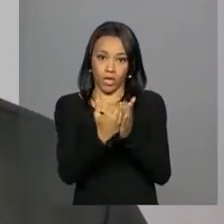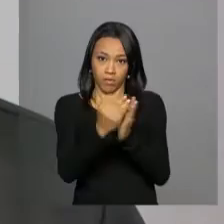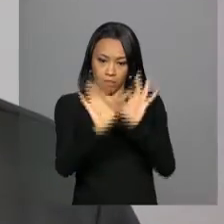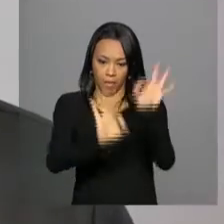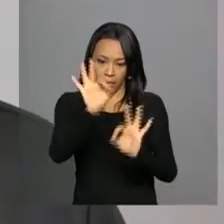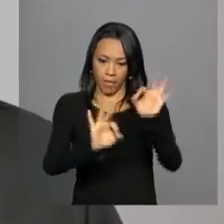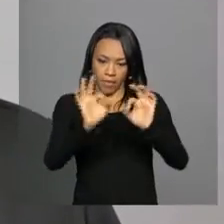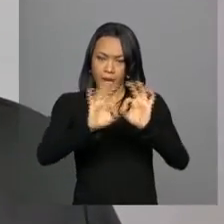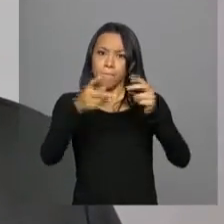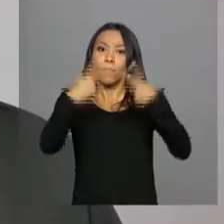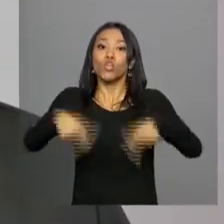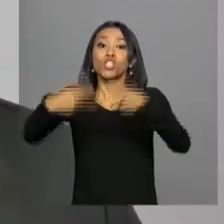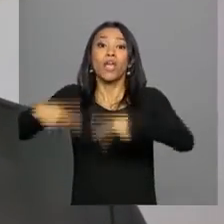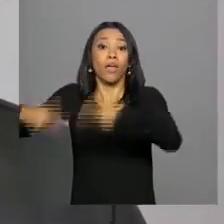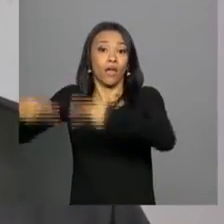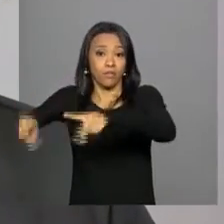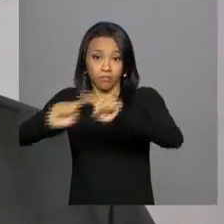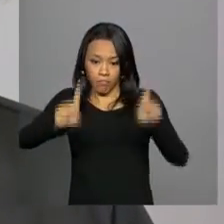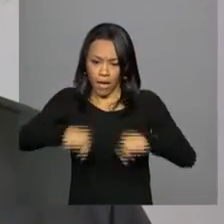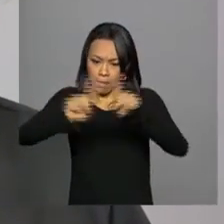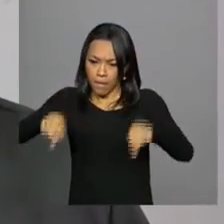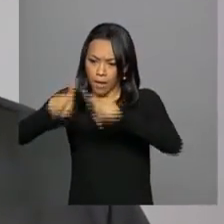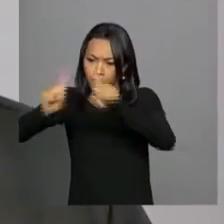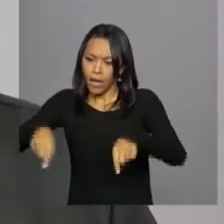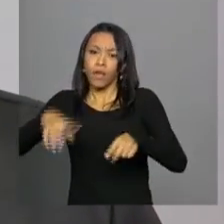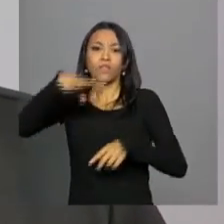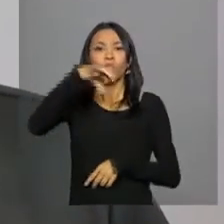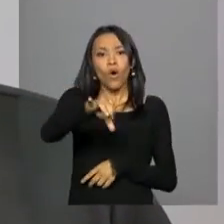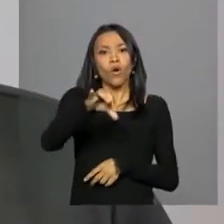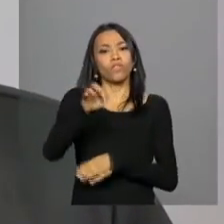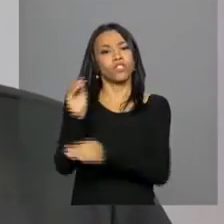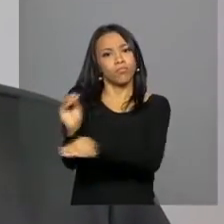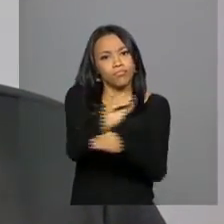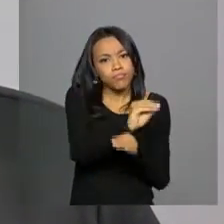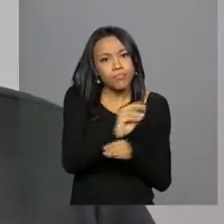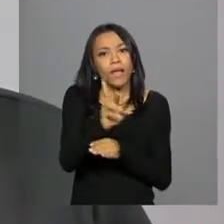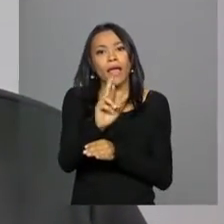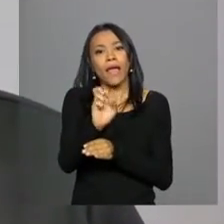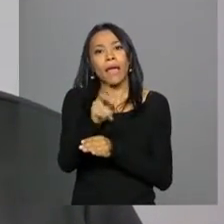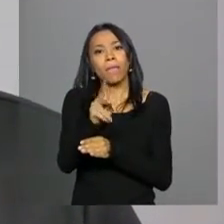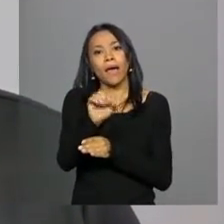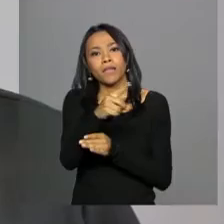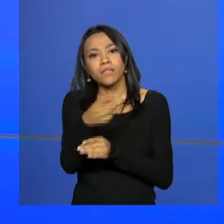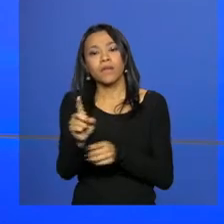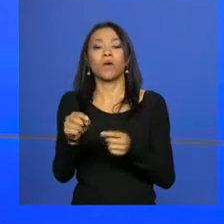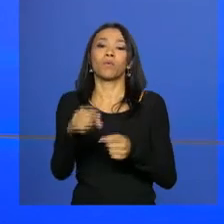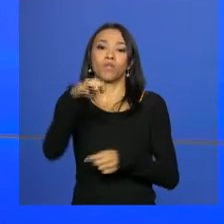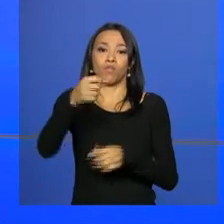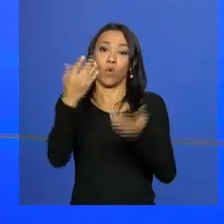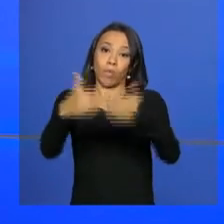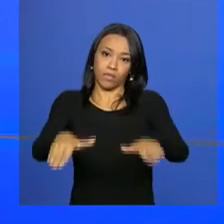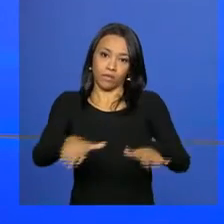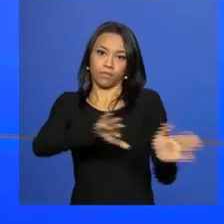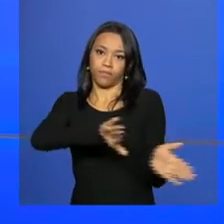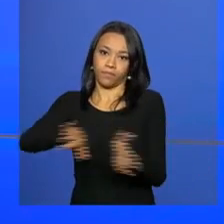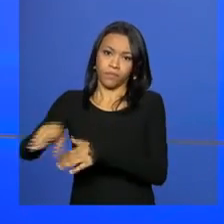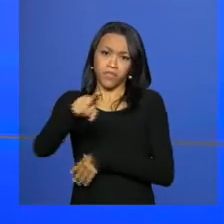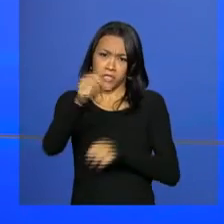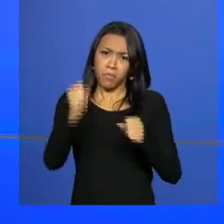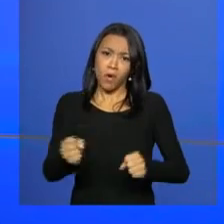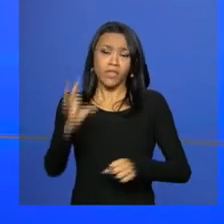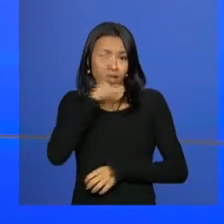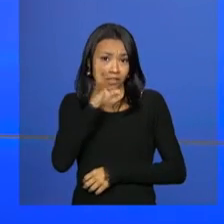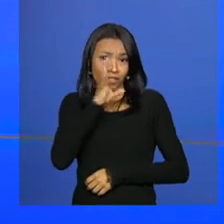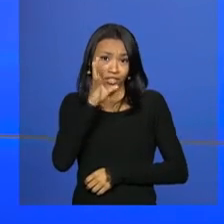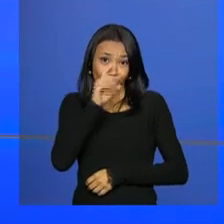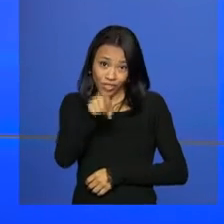da área ambiental 18, 9 de reparação e 9 de compensação. Você pode assistir a